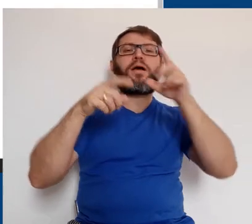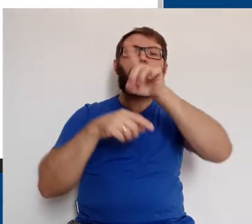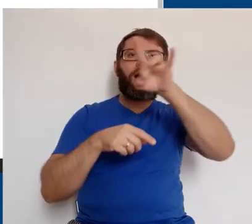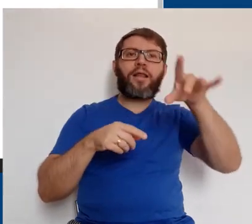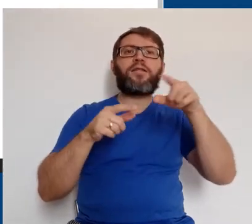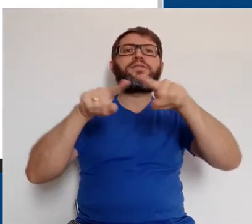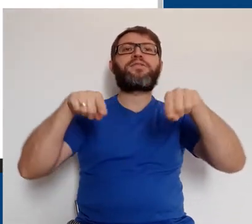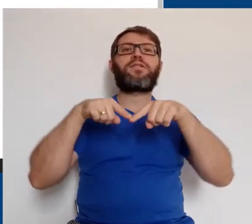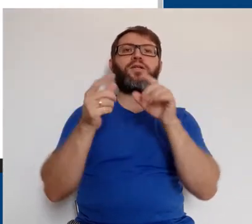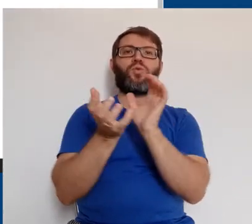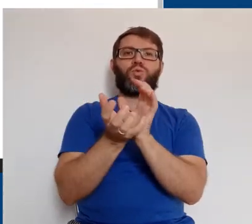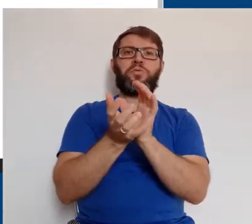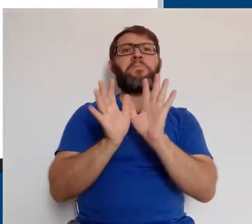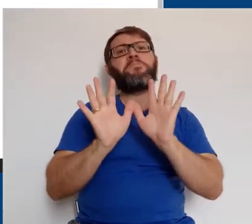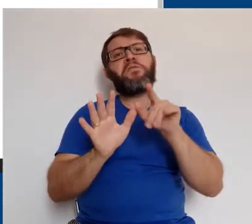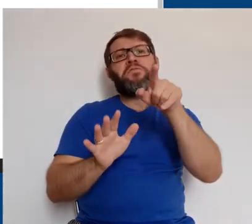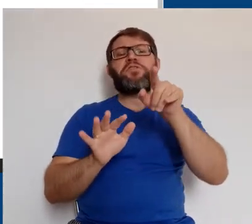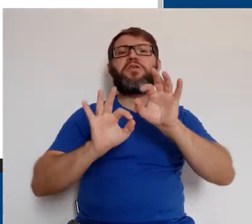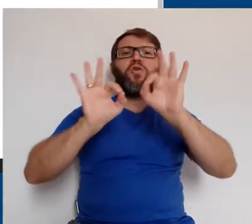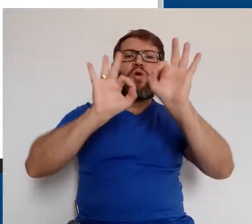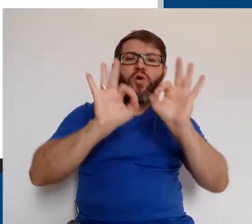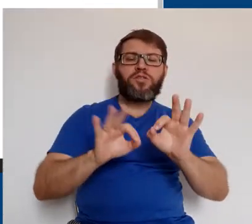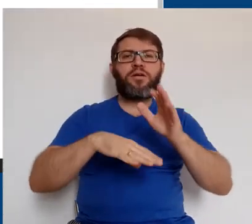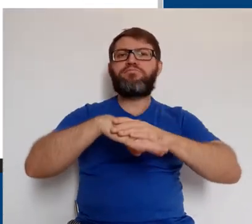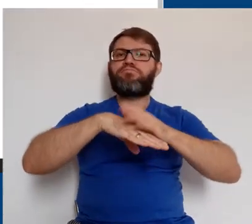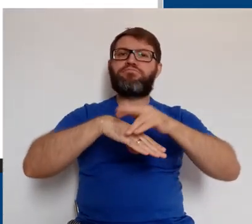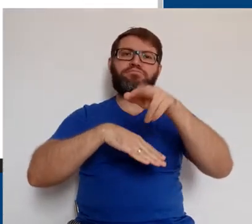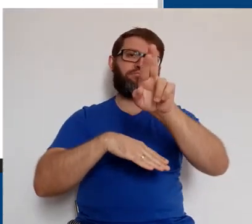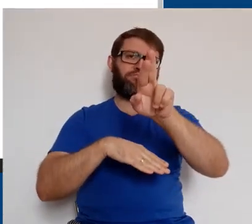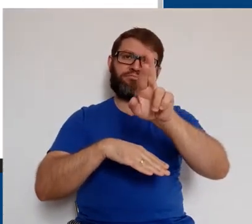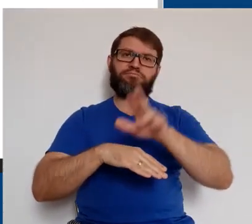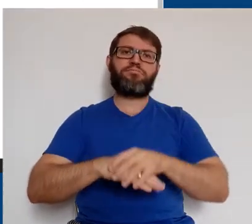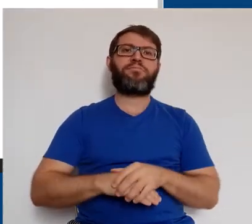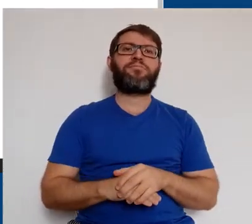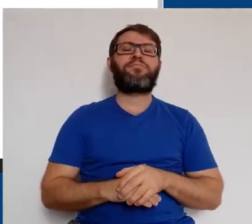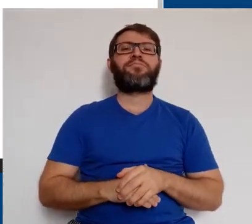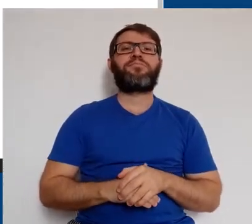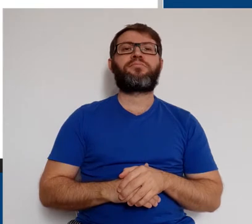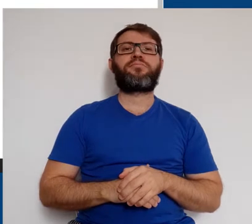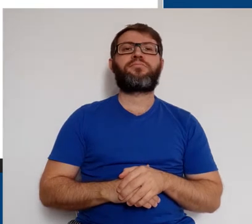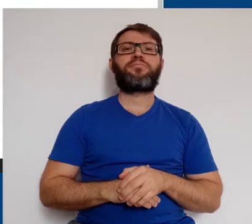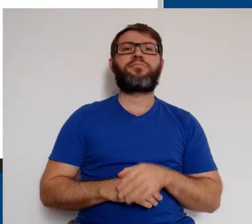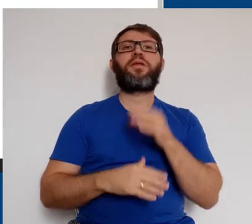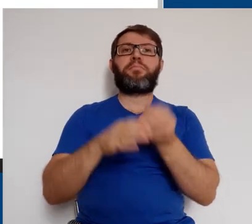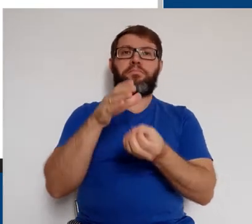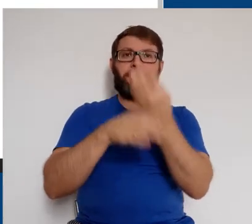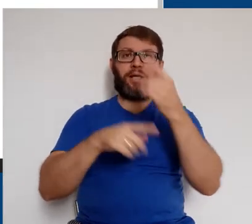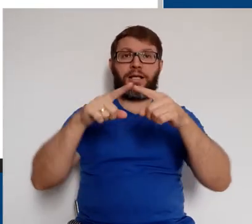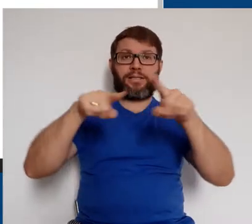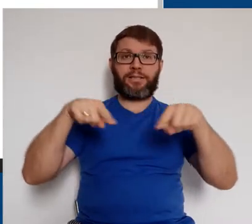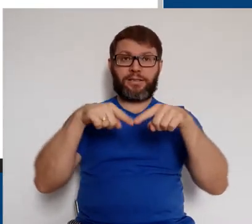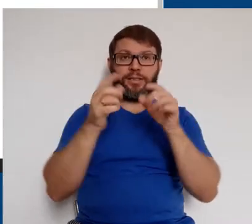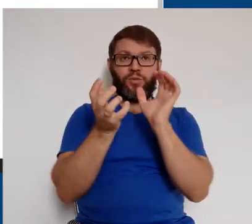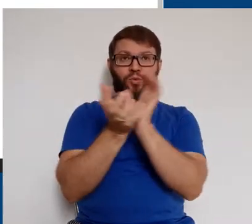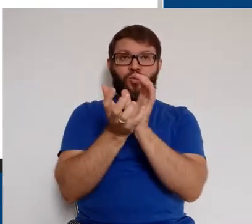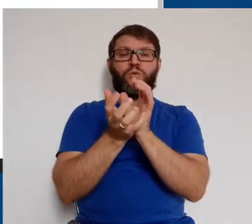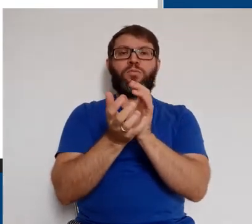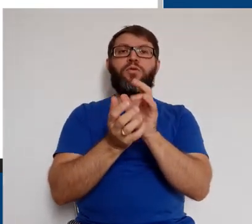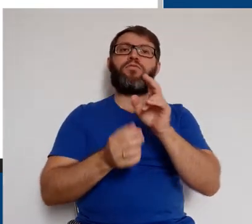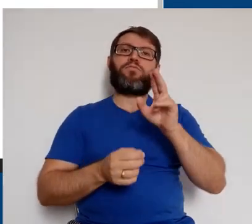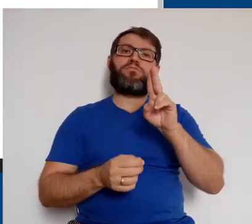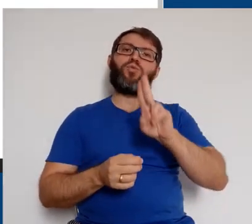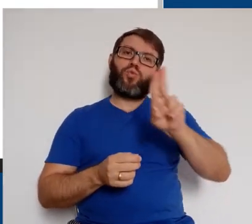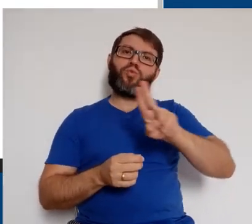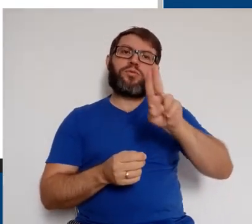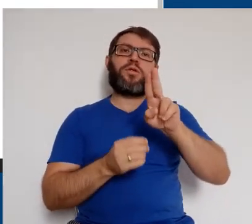reunir as salas dos grupos, mas você pode manter a organização que preferir na sua turma. Para criar as salas dos grupos,